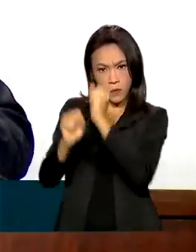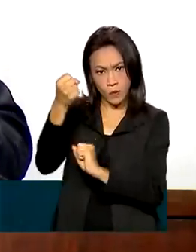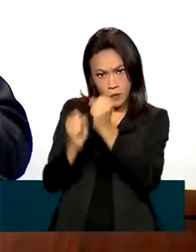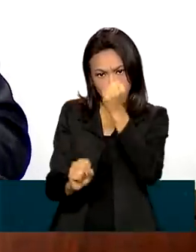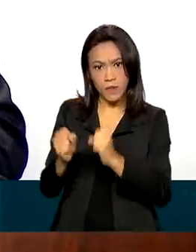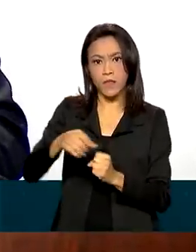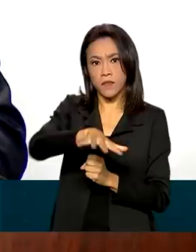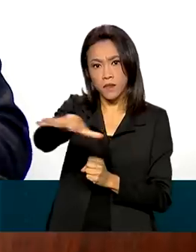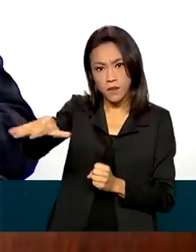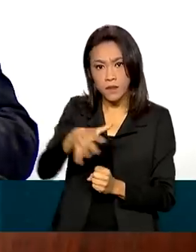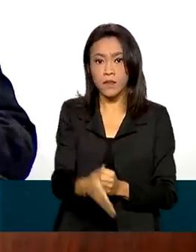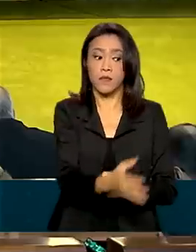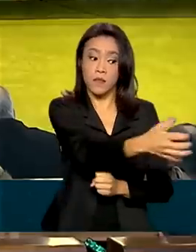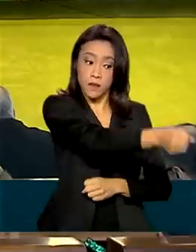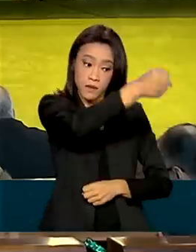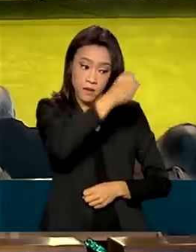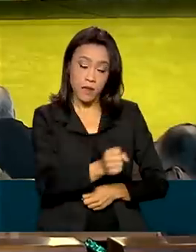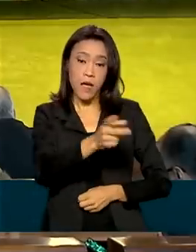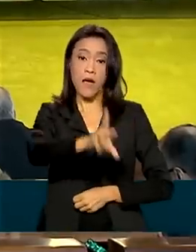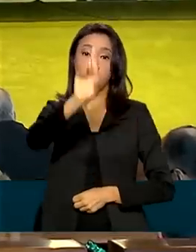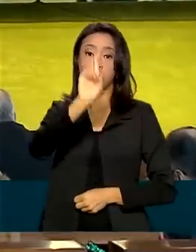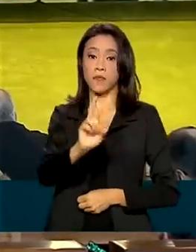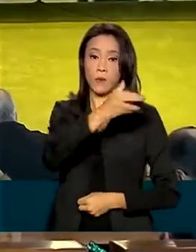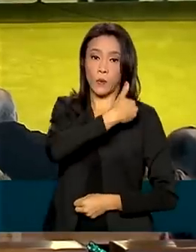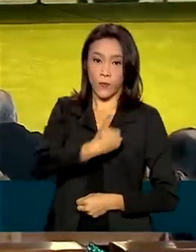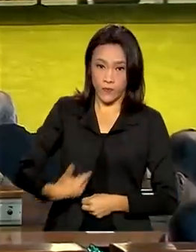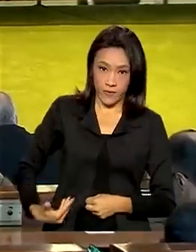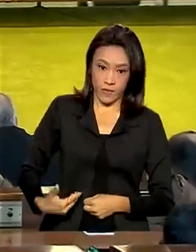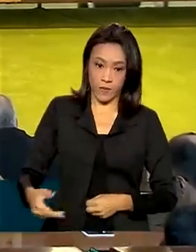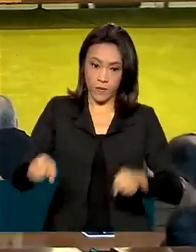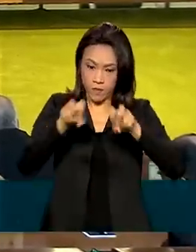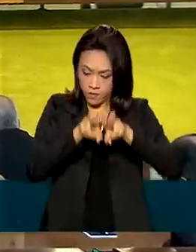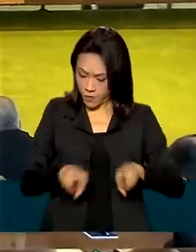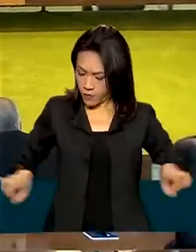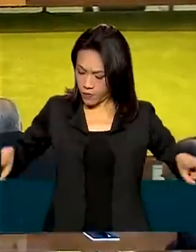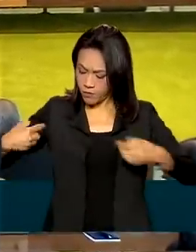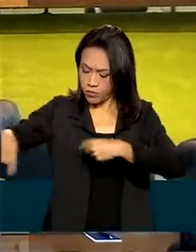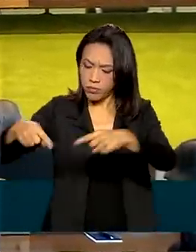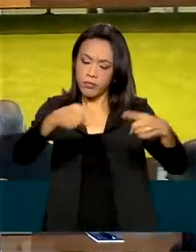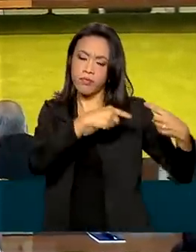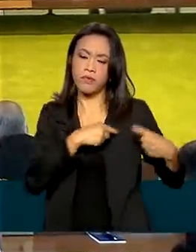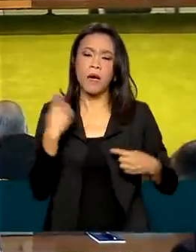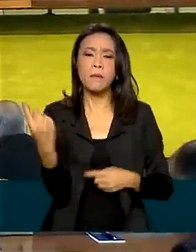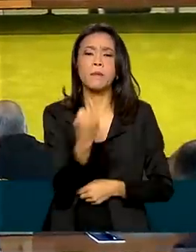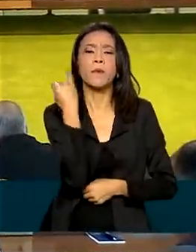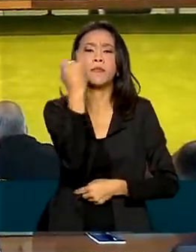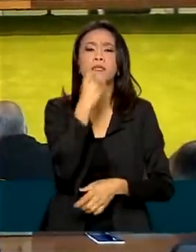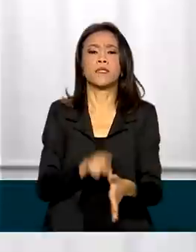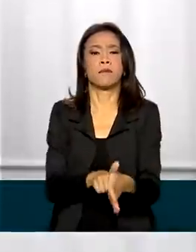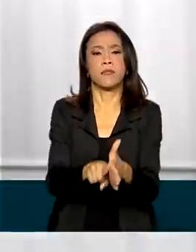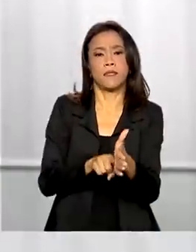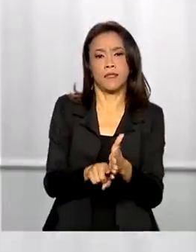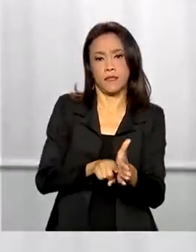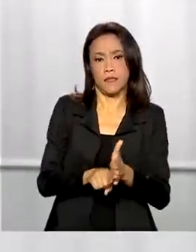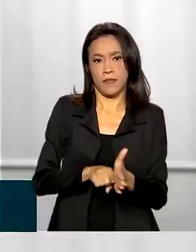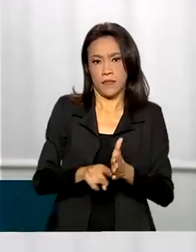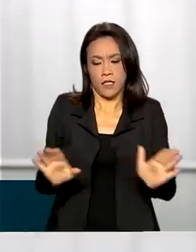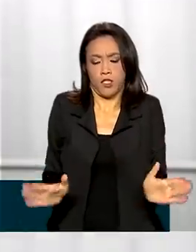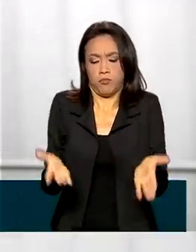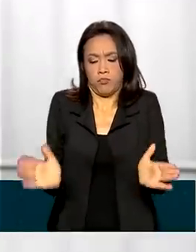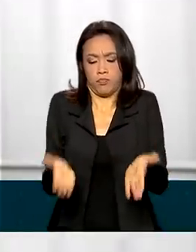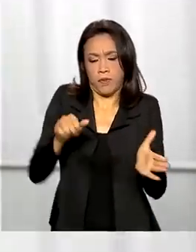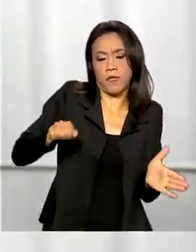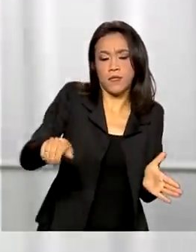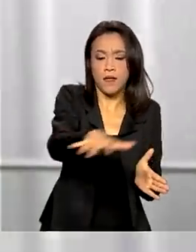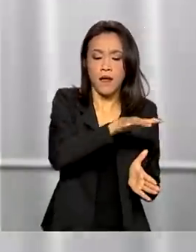representantes do governo federal. Entre os temas, a importância das pesquisas no desenvolvimento deste setor, que movimentou